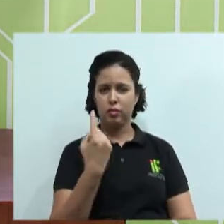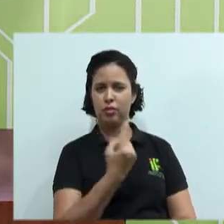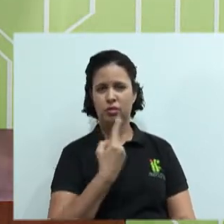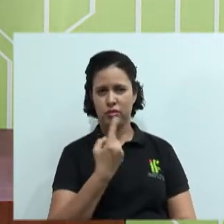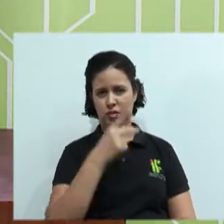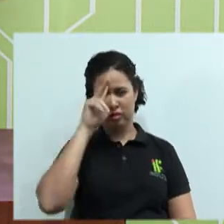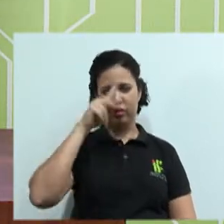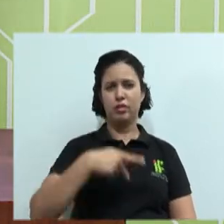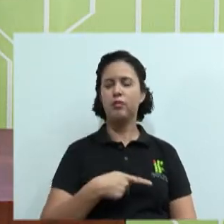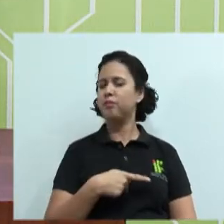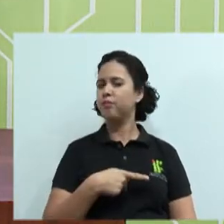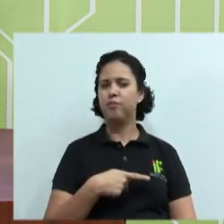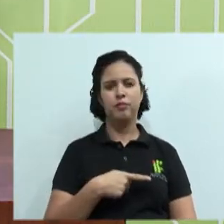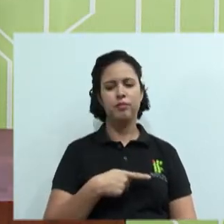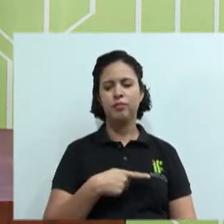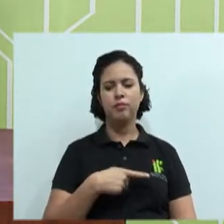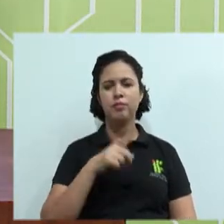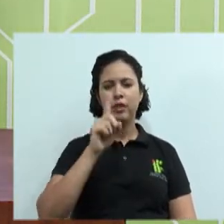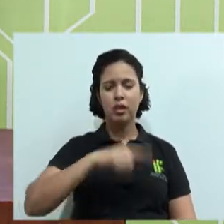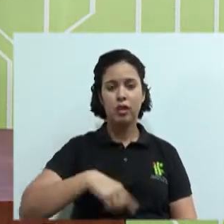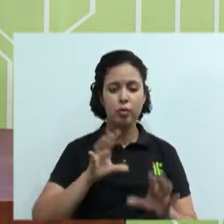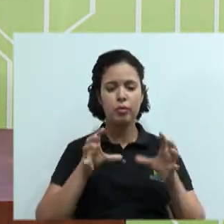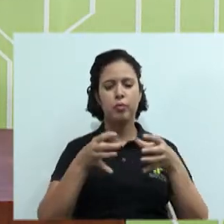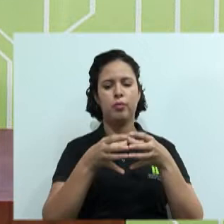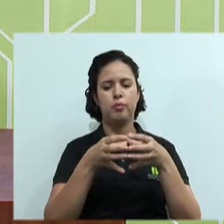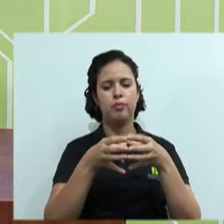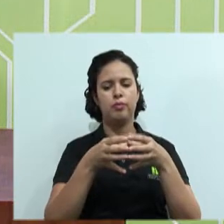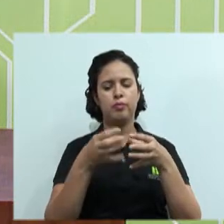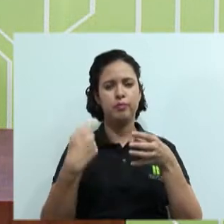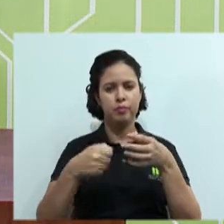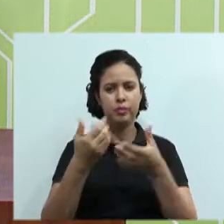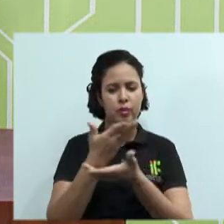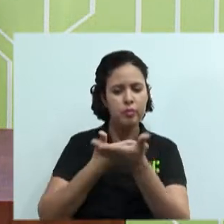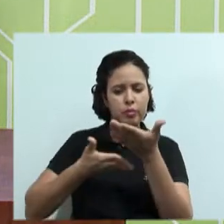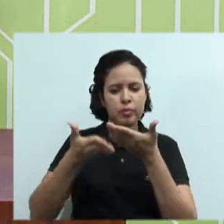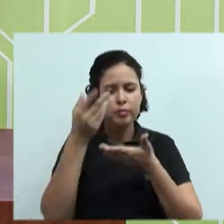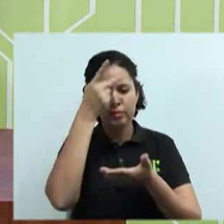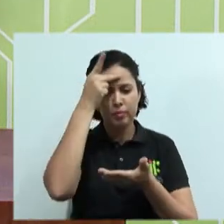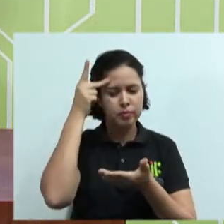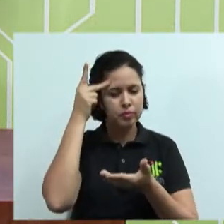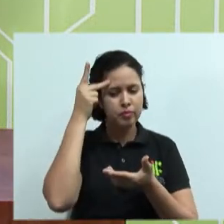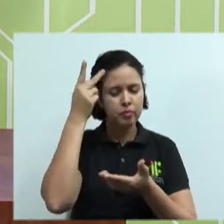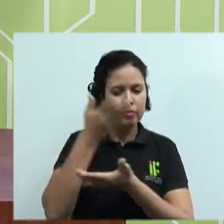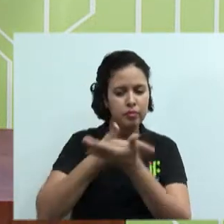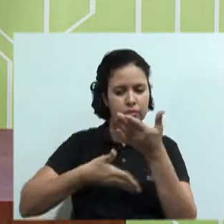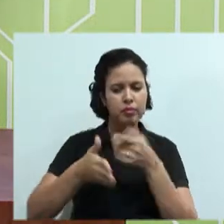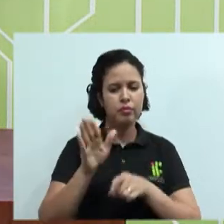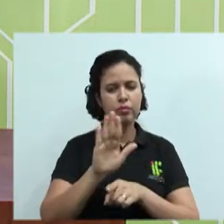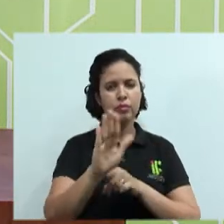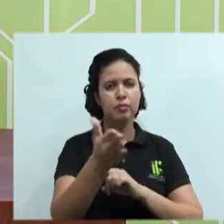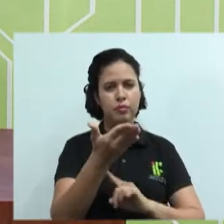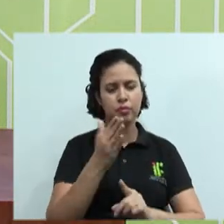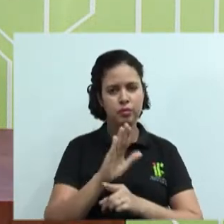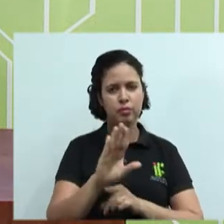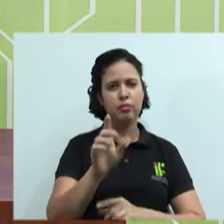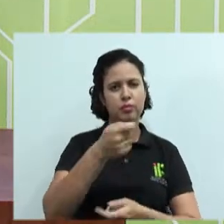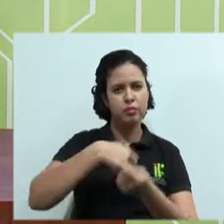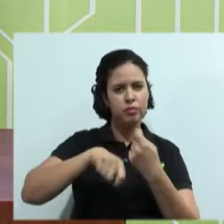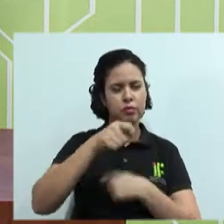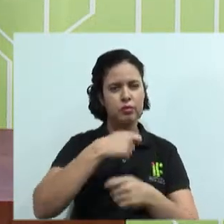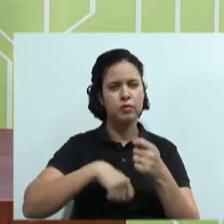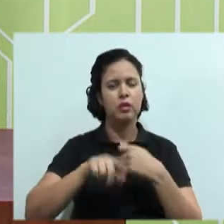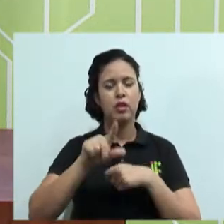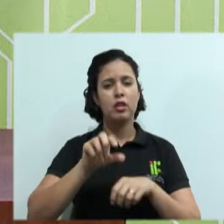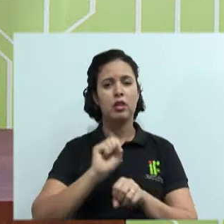ela é uma vida grupal. Nós precisamos nos relacionar com outros, nos comunicar. E no processo de negociação isso fica muito bem